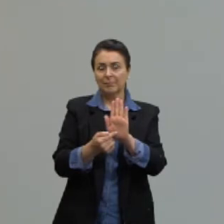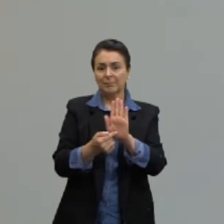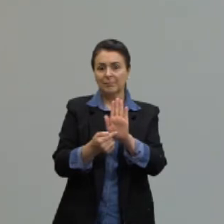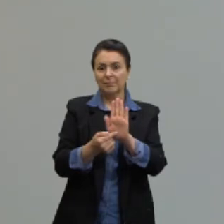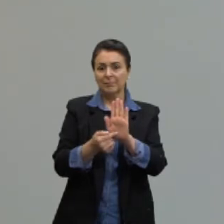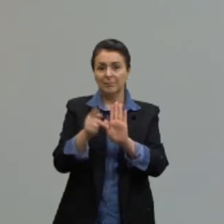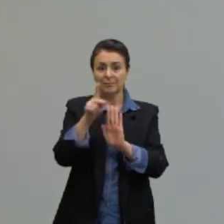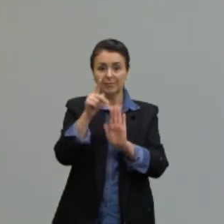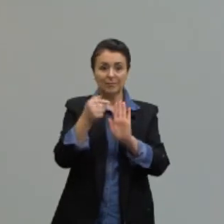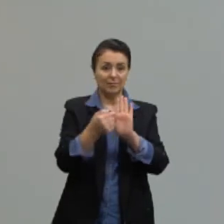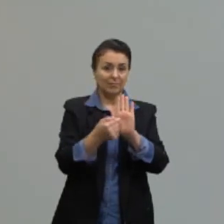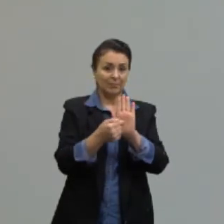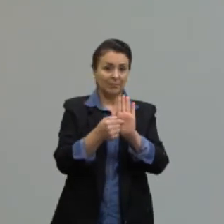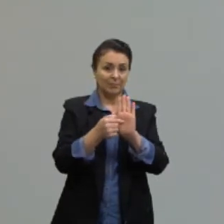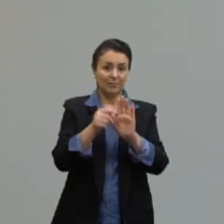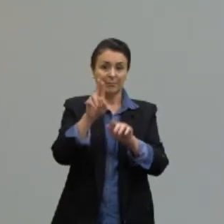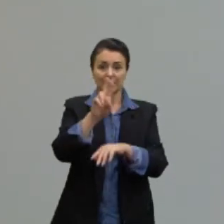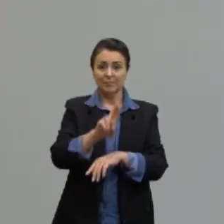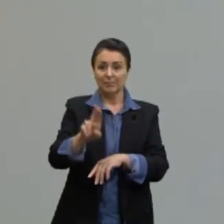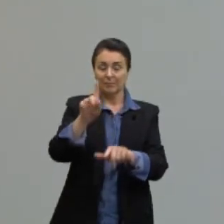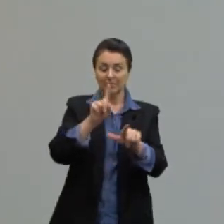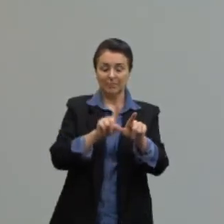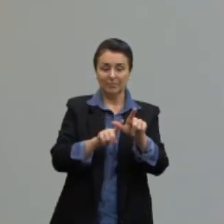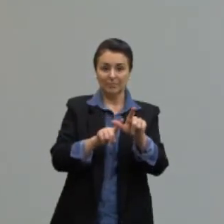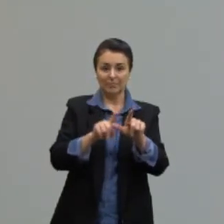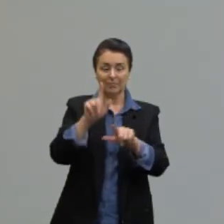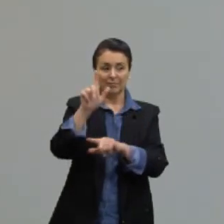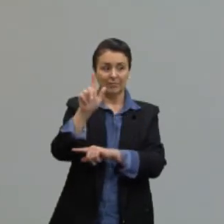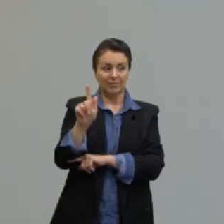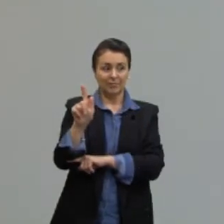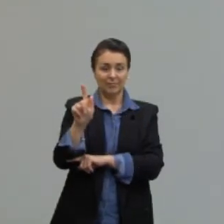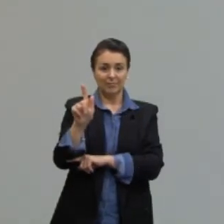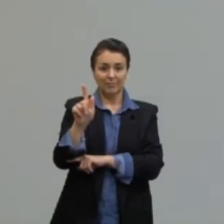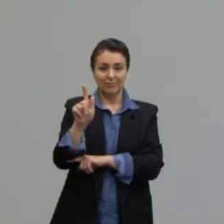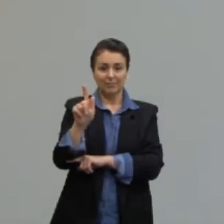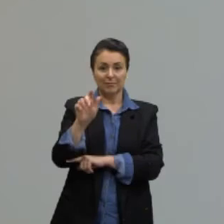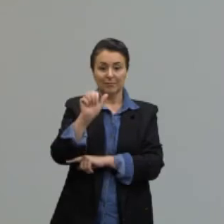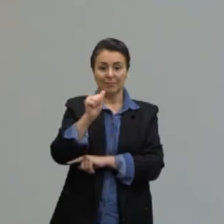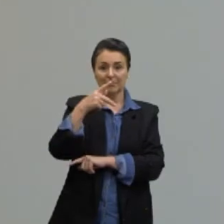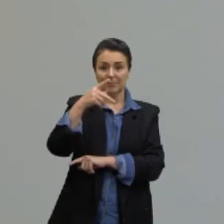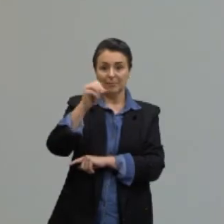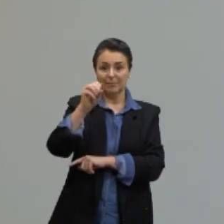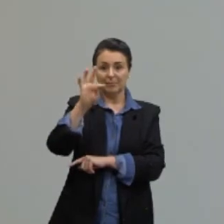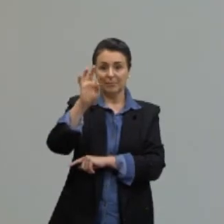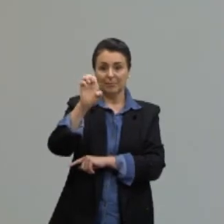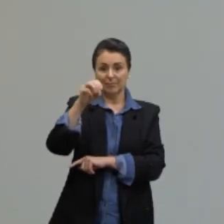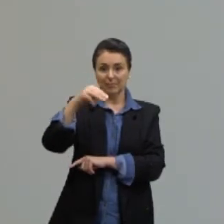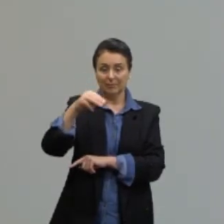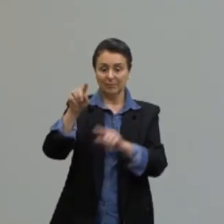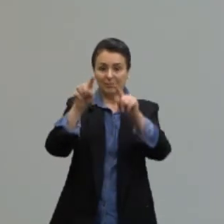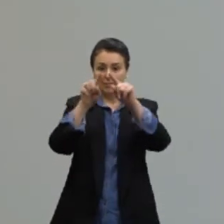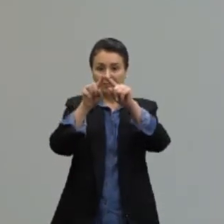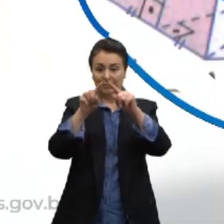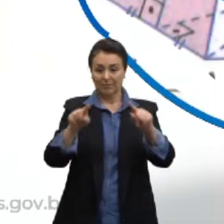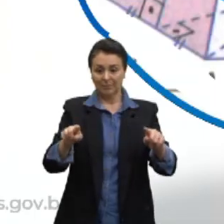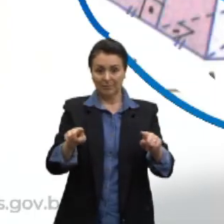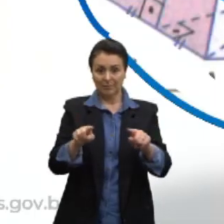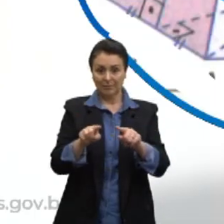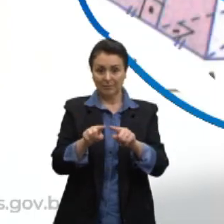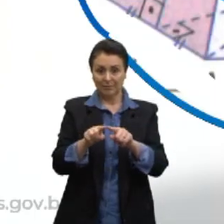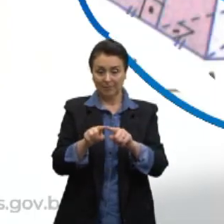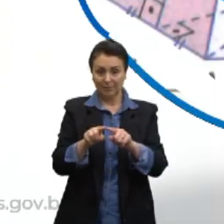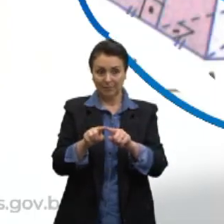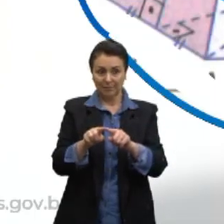neste pela letra G, certo? Esta apótema da pirâmide. O que é